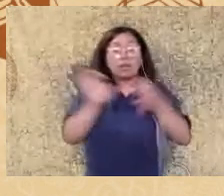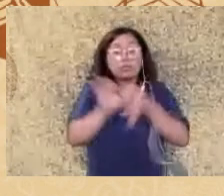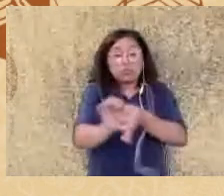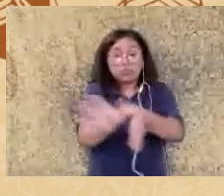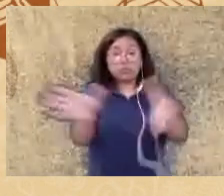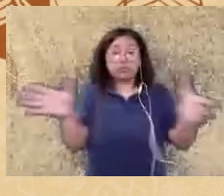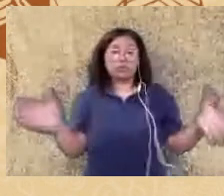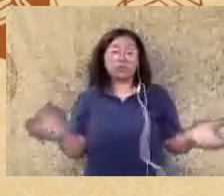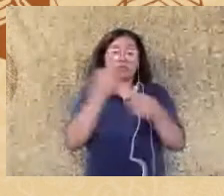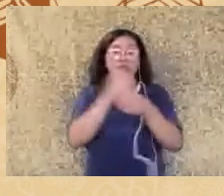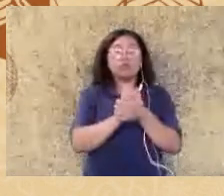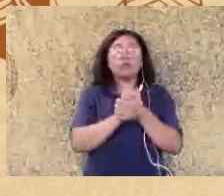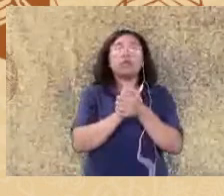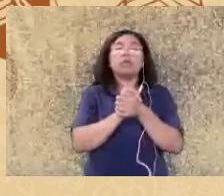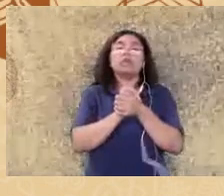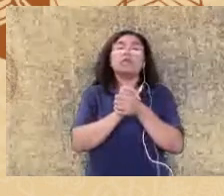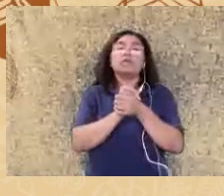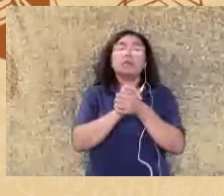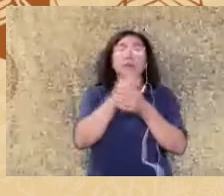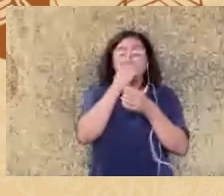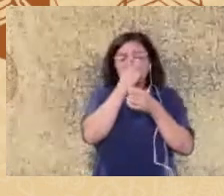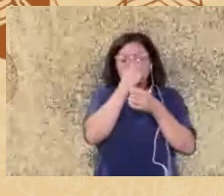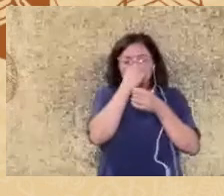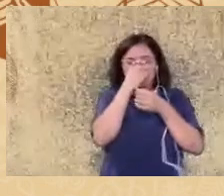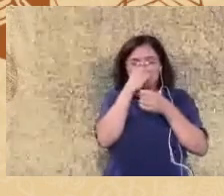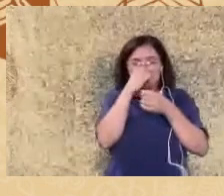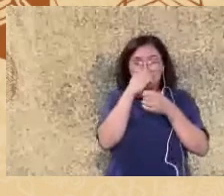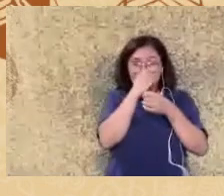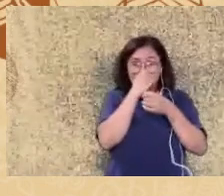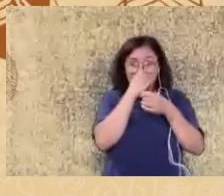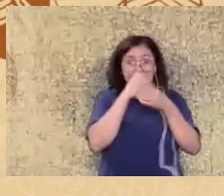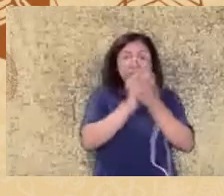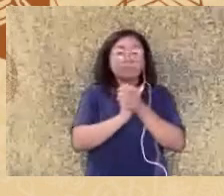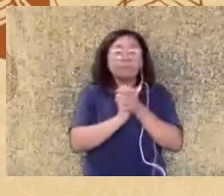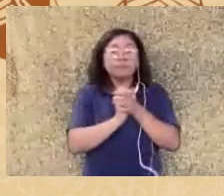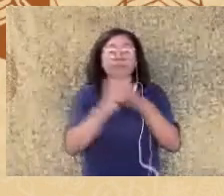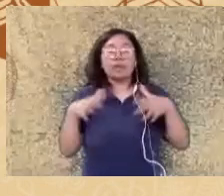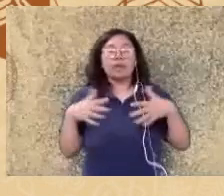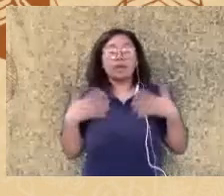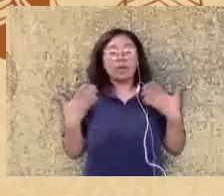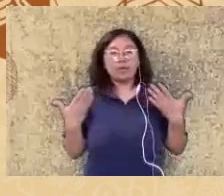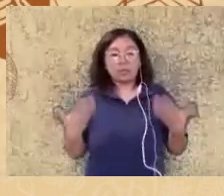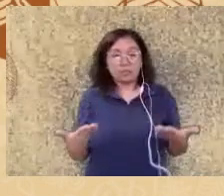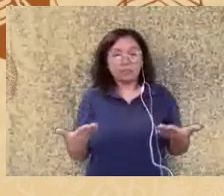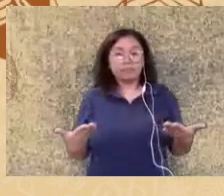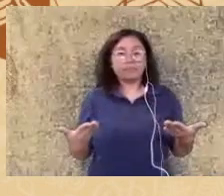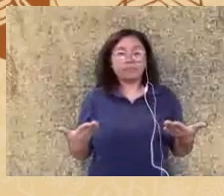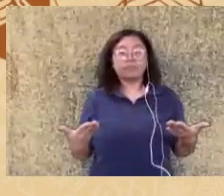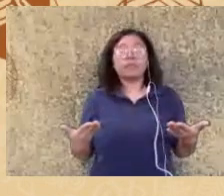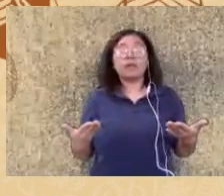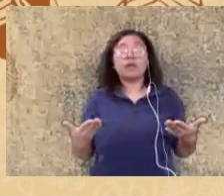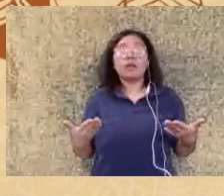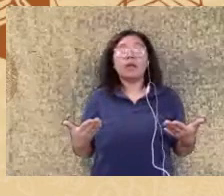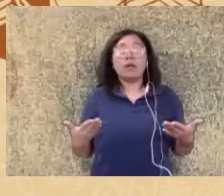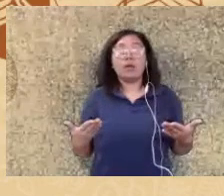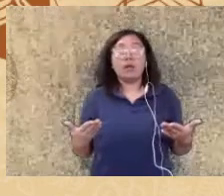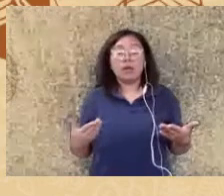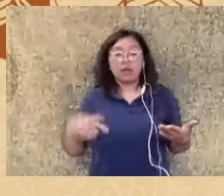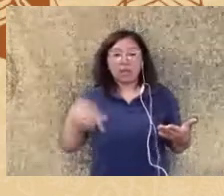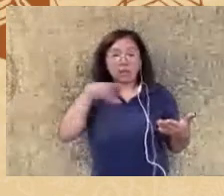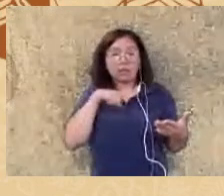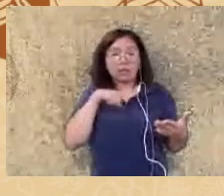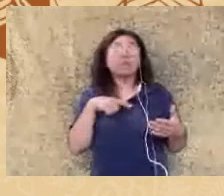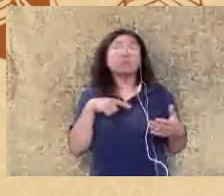que eu não vou poder entrar porque a gente não tem tempo e acho que esse já vai ser o meu último slide em que nós temos também que ter ações muito